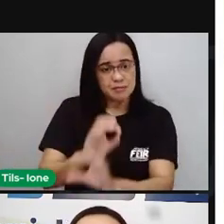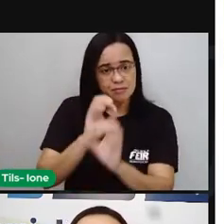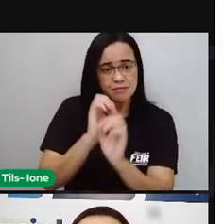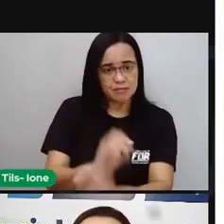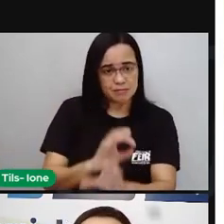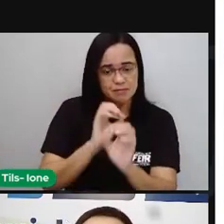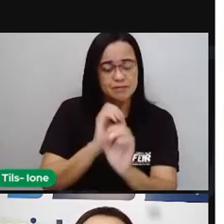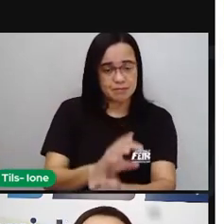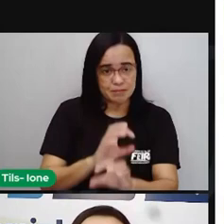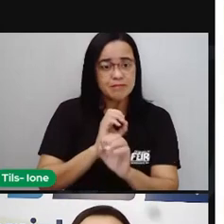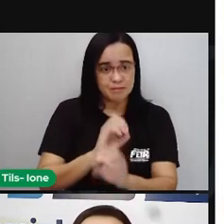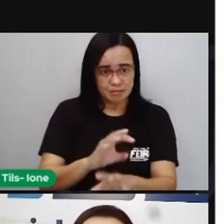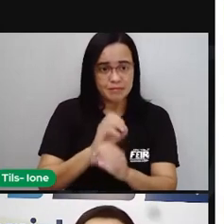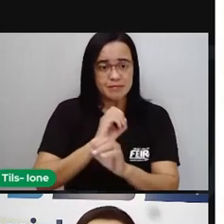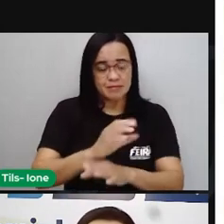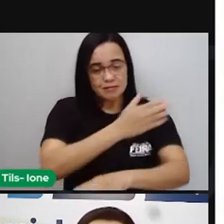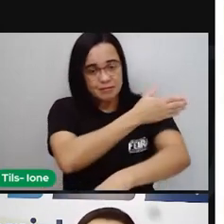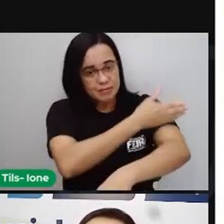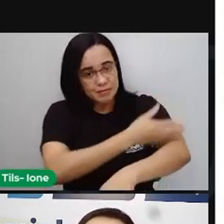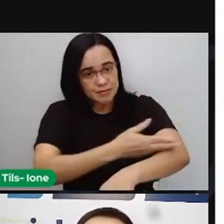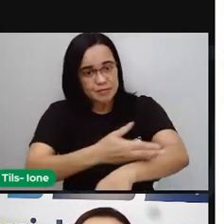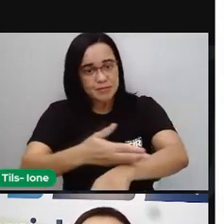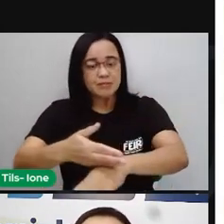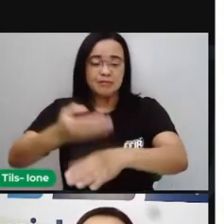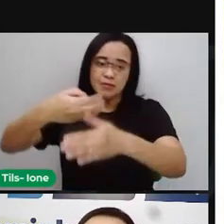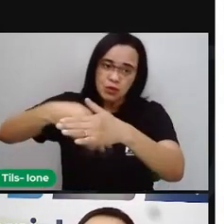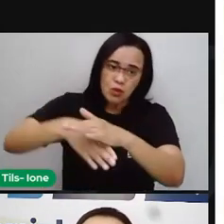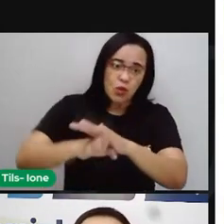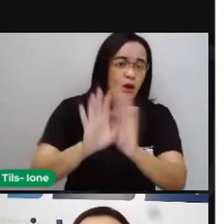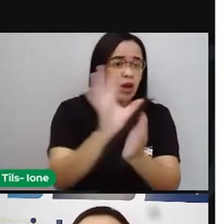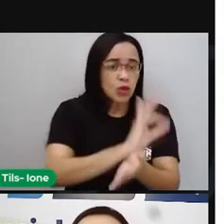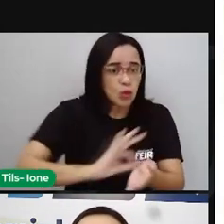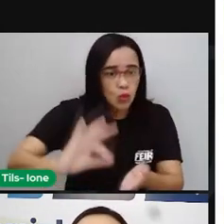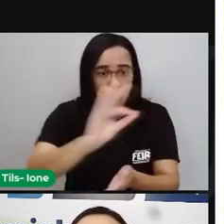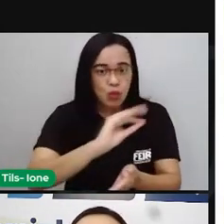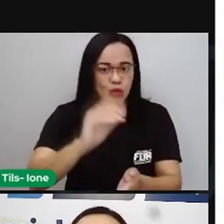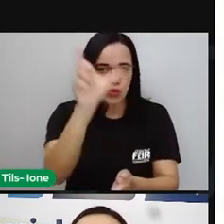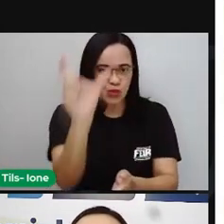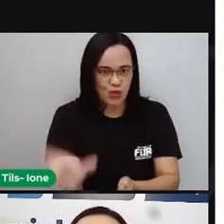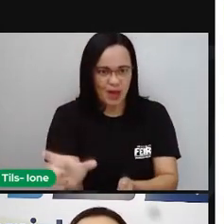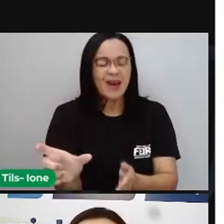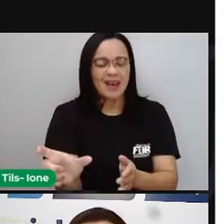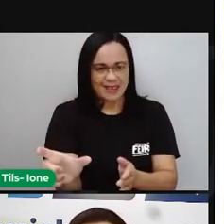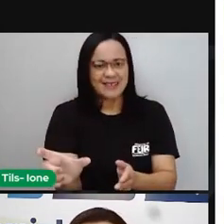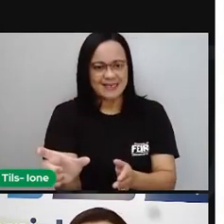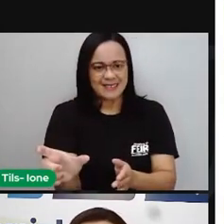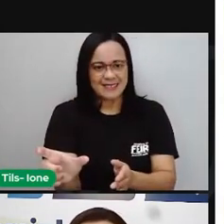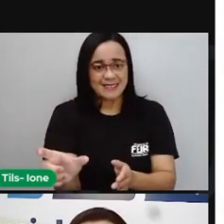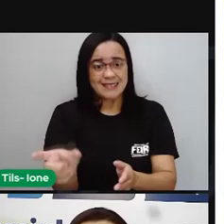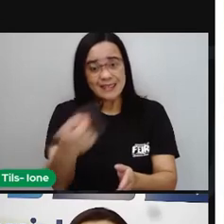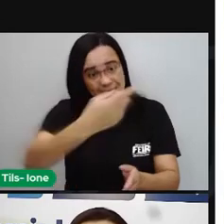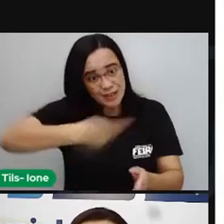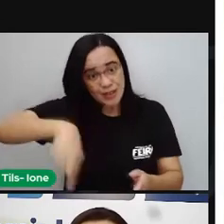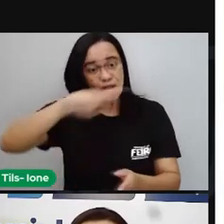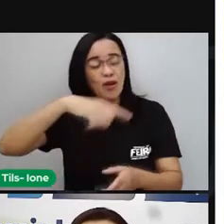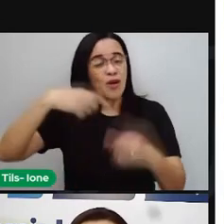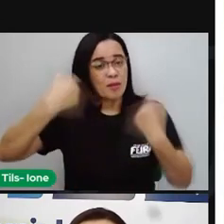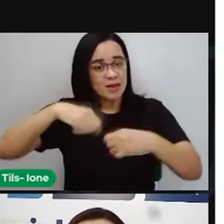Então é normal a gente pensar aí que os avós são pessoas sempre que têm algo para ensinar.